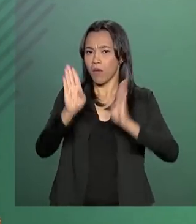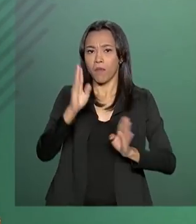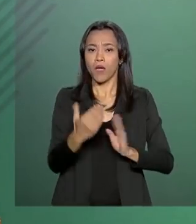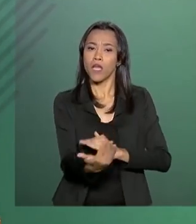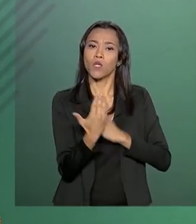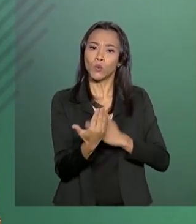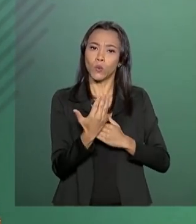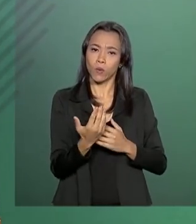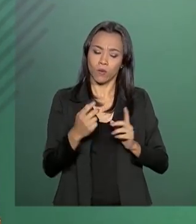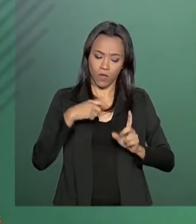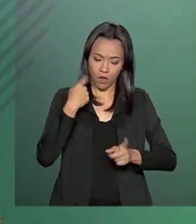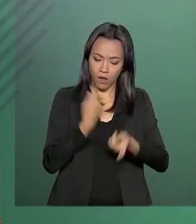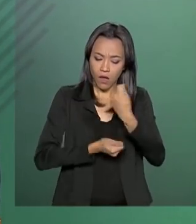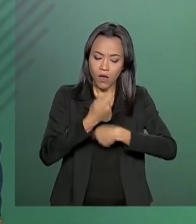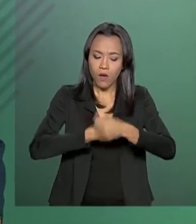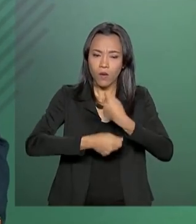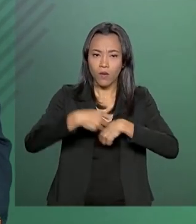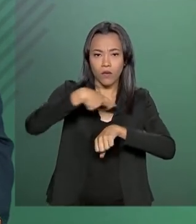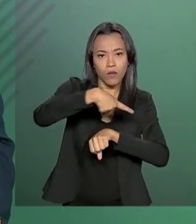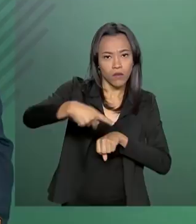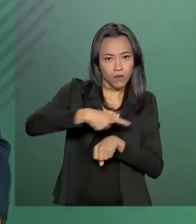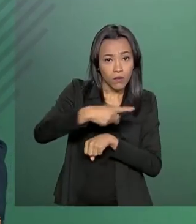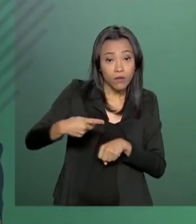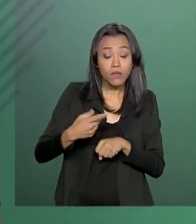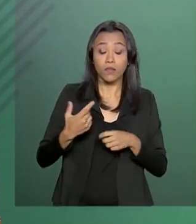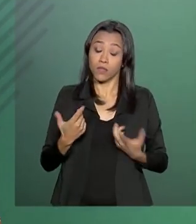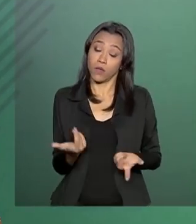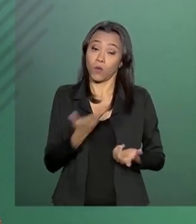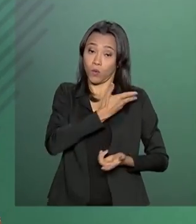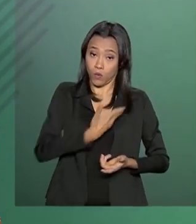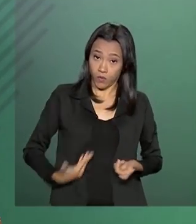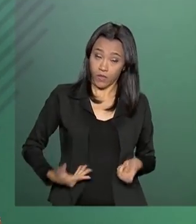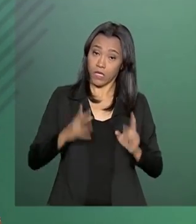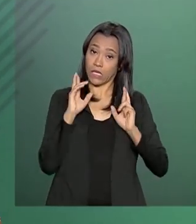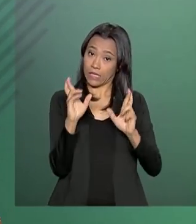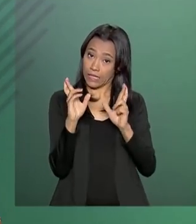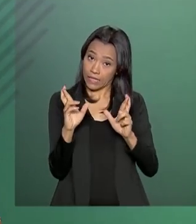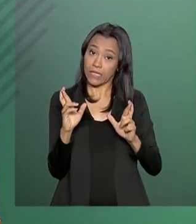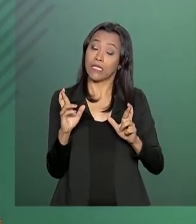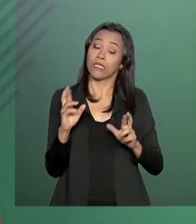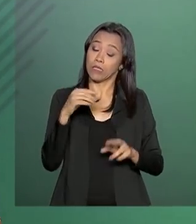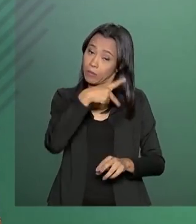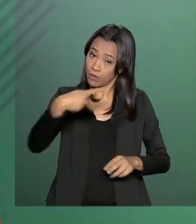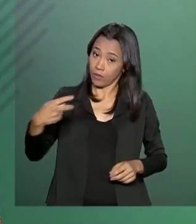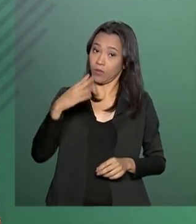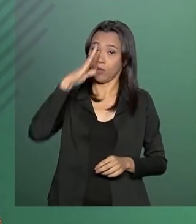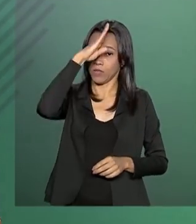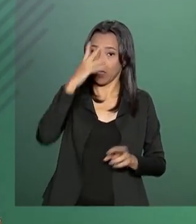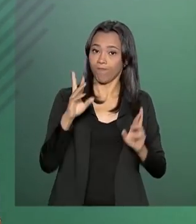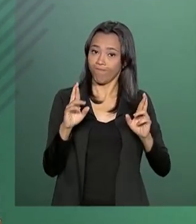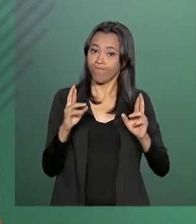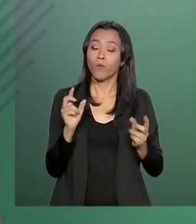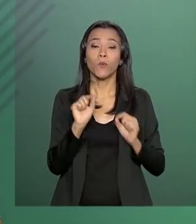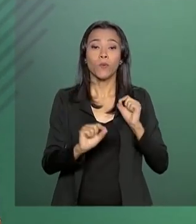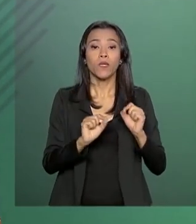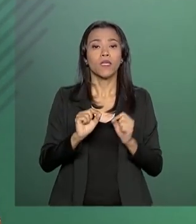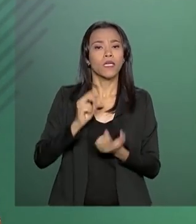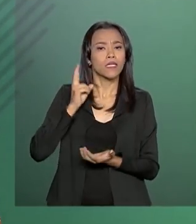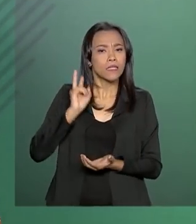país. A expectativa do governo do presidente Jair Bolsonaro, que mantém